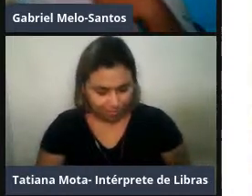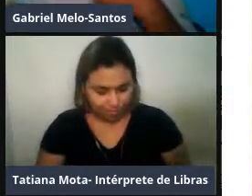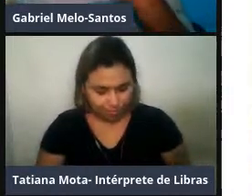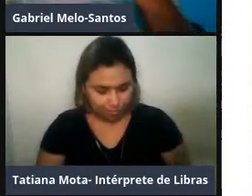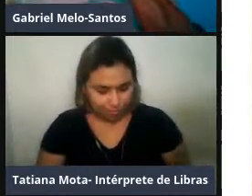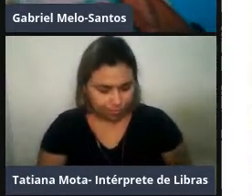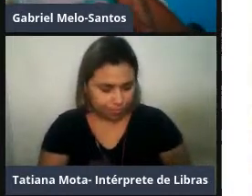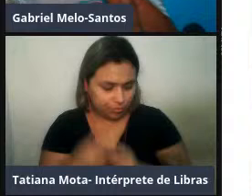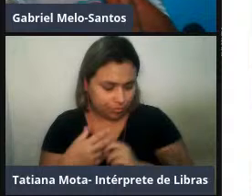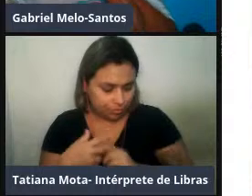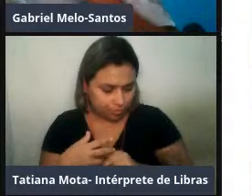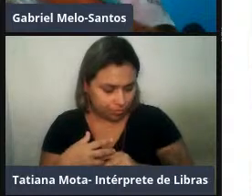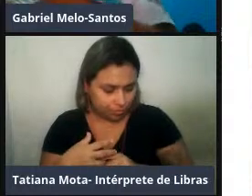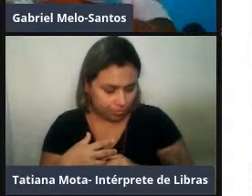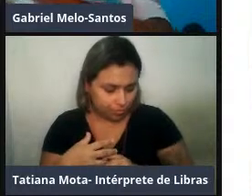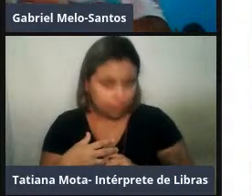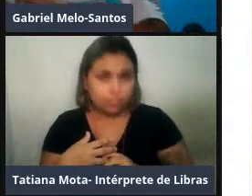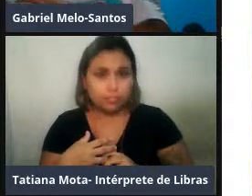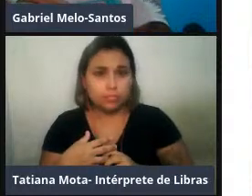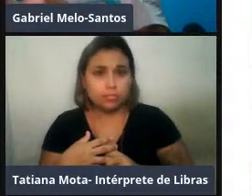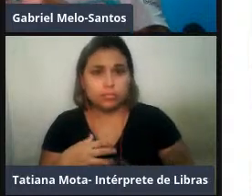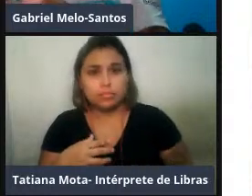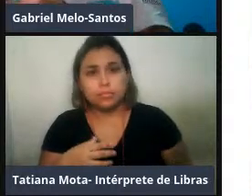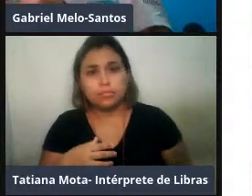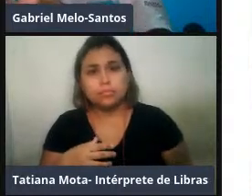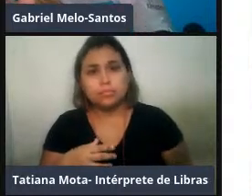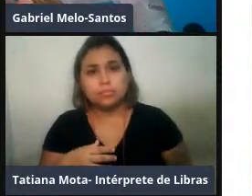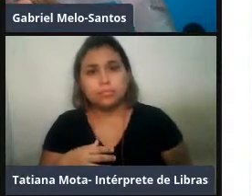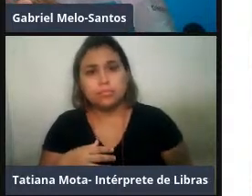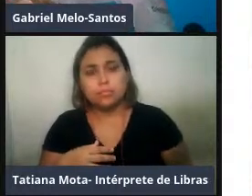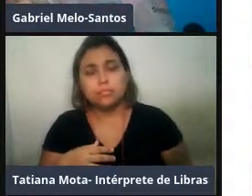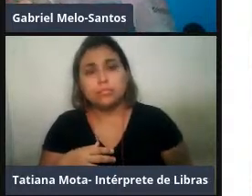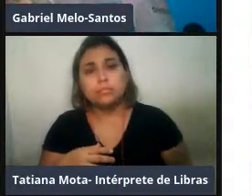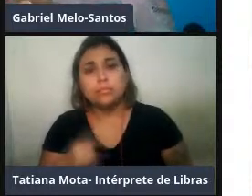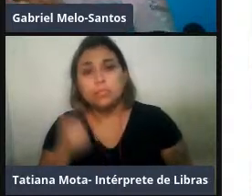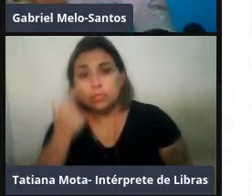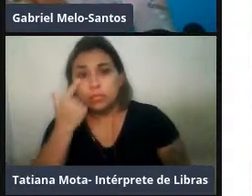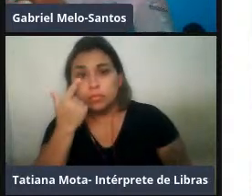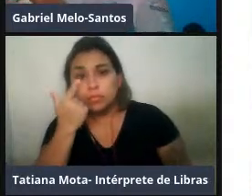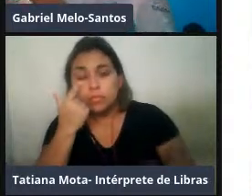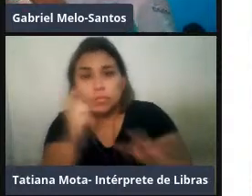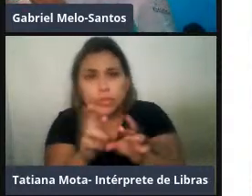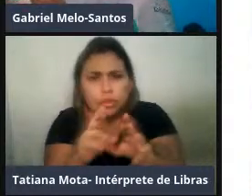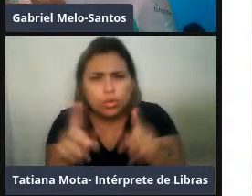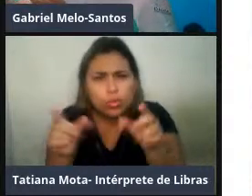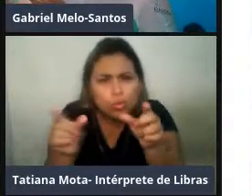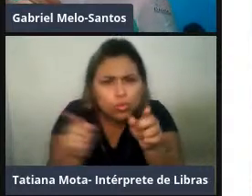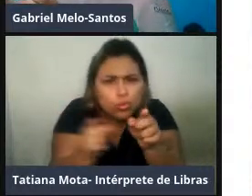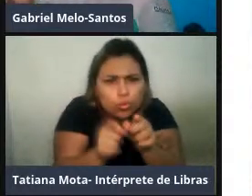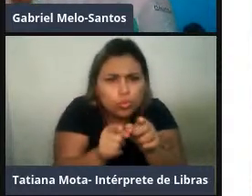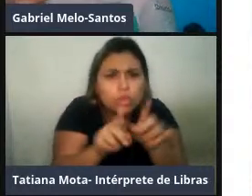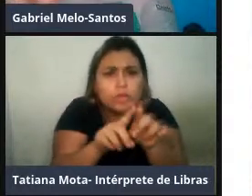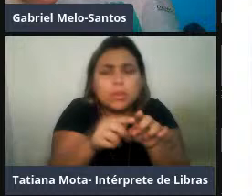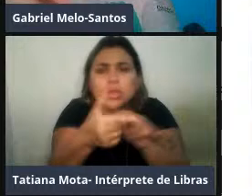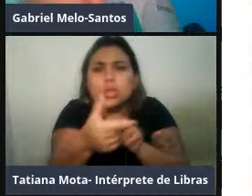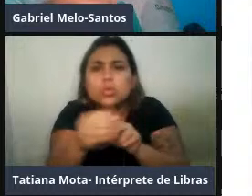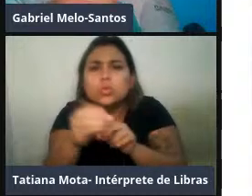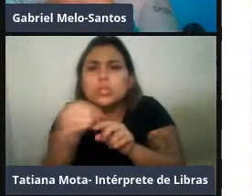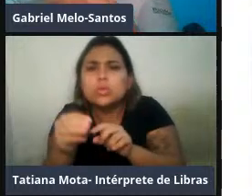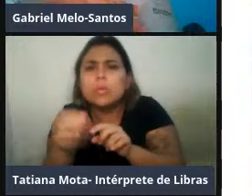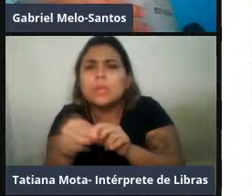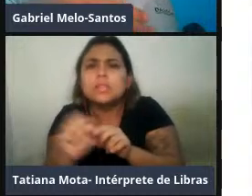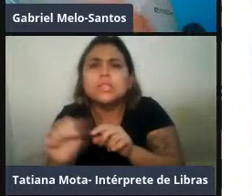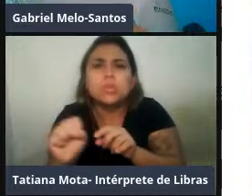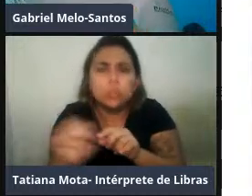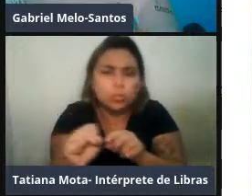E assim também como na colinha, por exemplo, os sons de linha são bem curtinhos, eles são muito curtos, menos de 200 milissegundos, e a gente